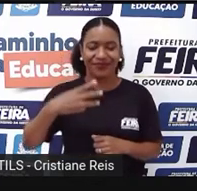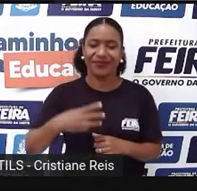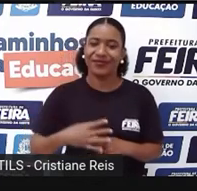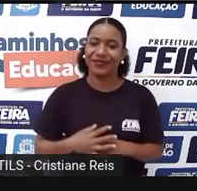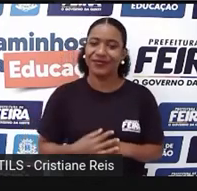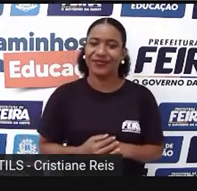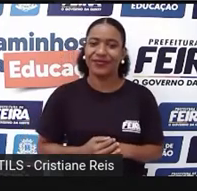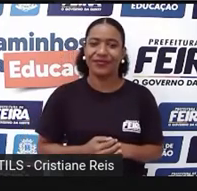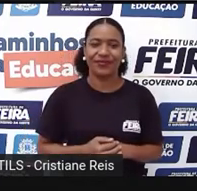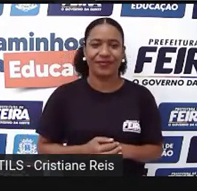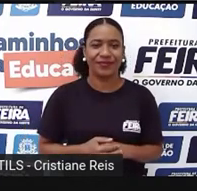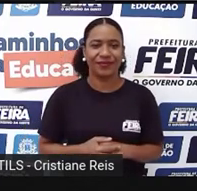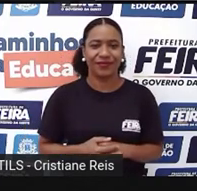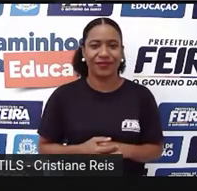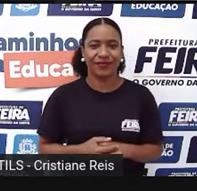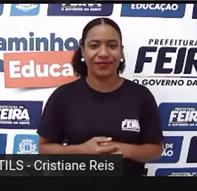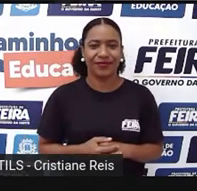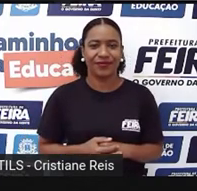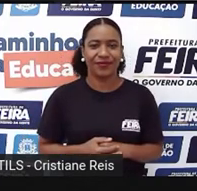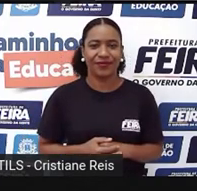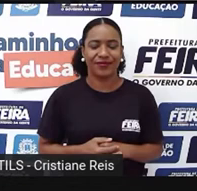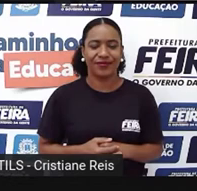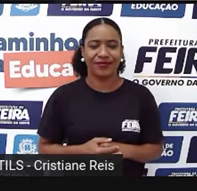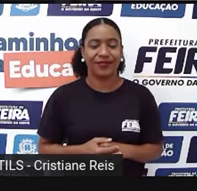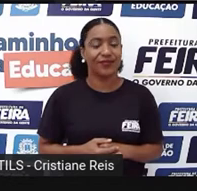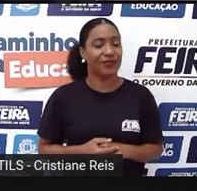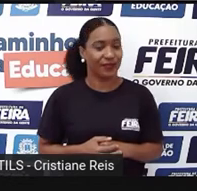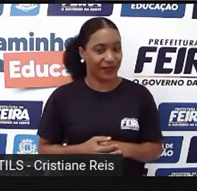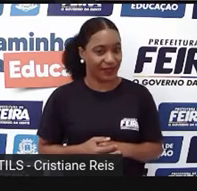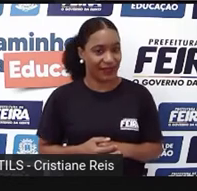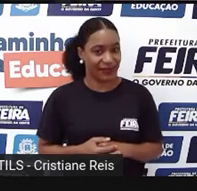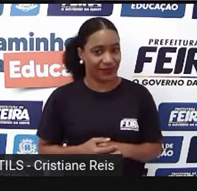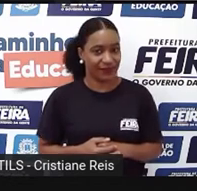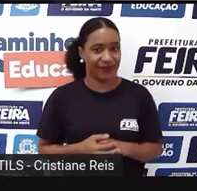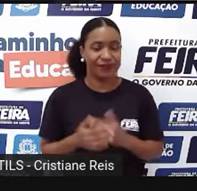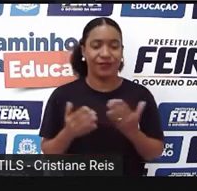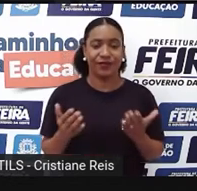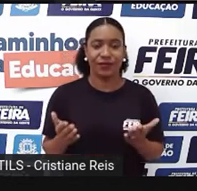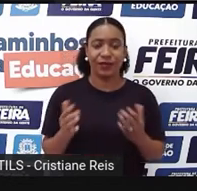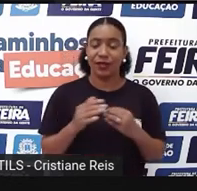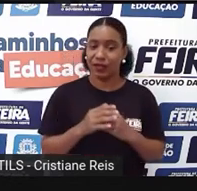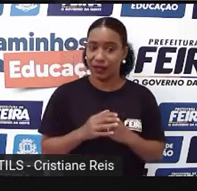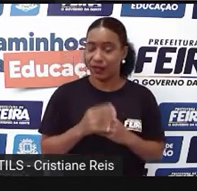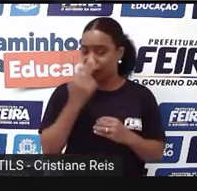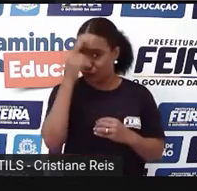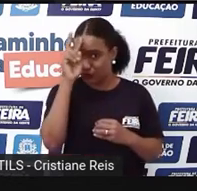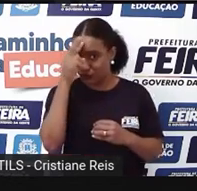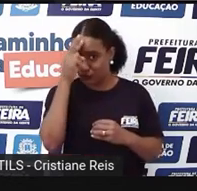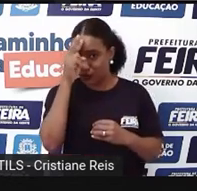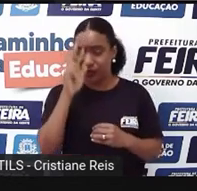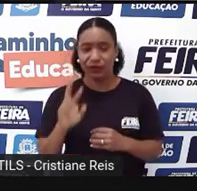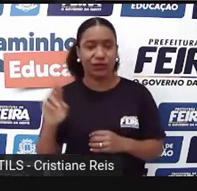What is Romeo and Juliet about? Então, sobre o que é a história de Romeo e Juliet.